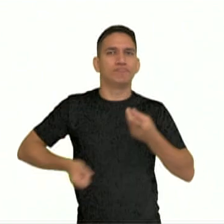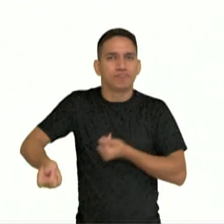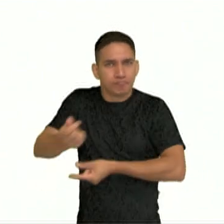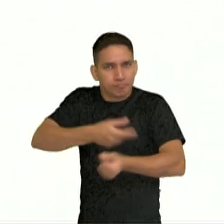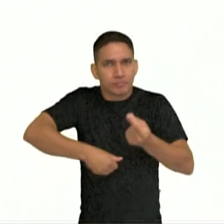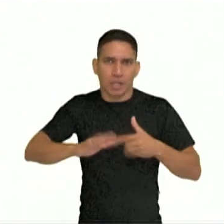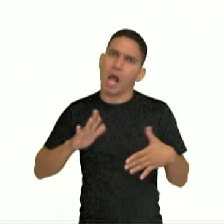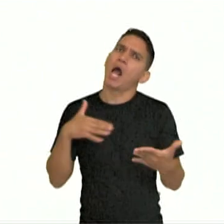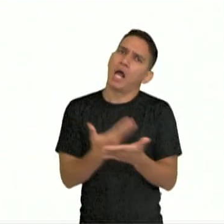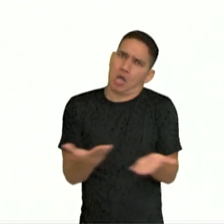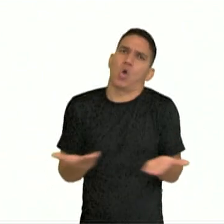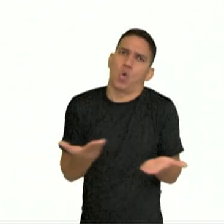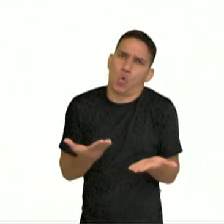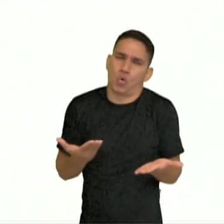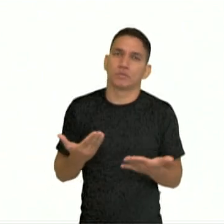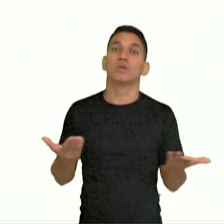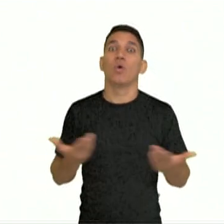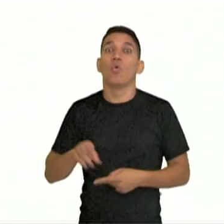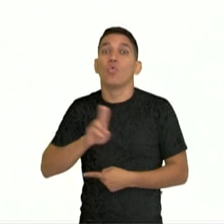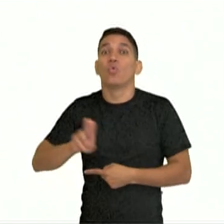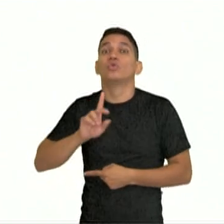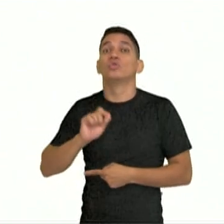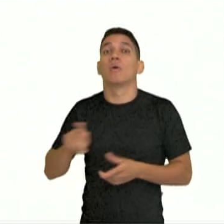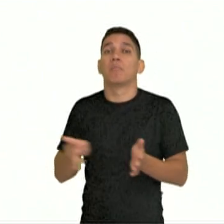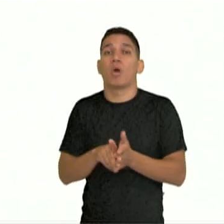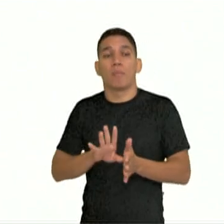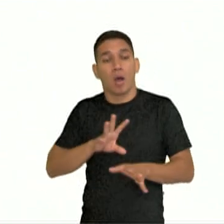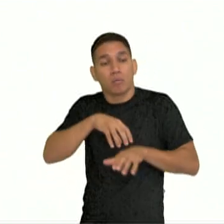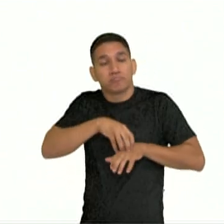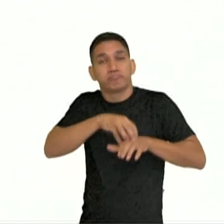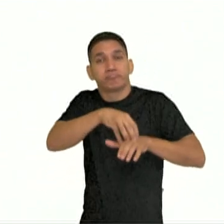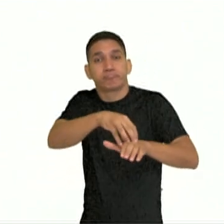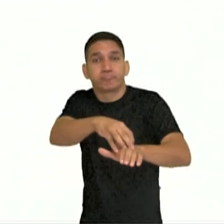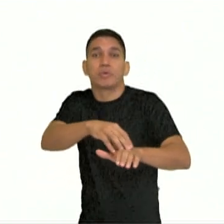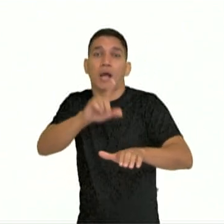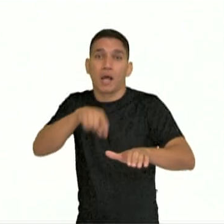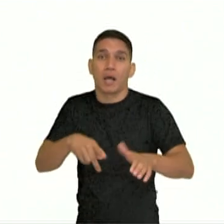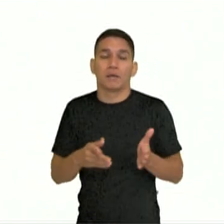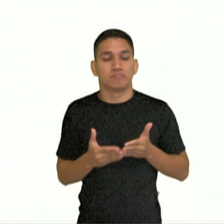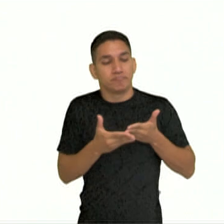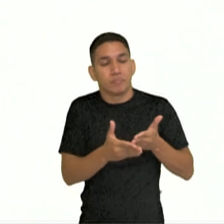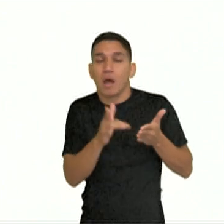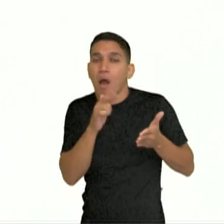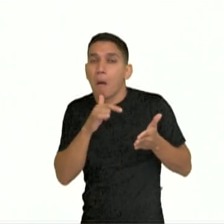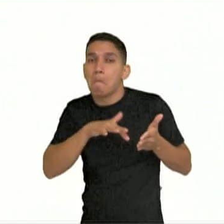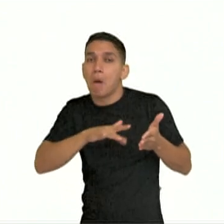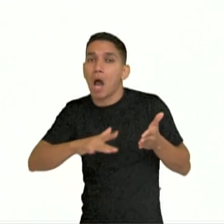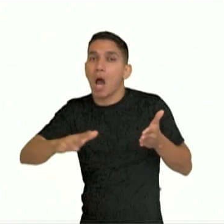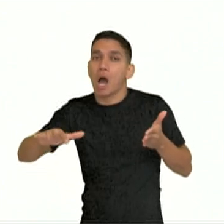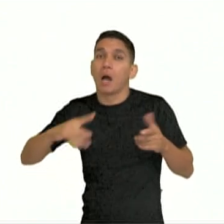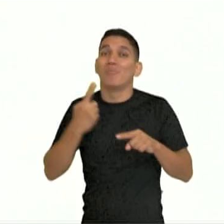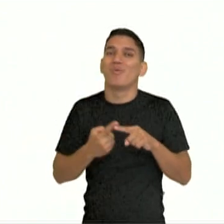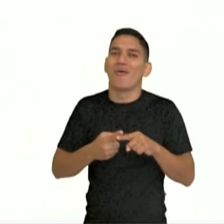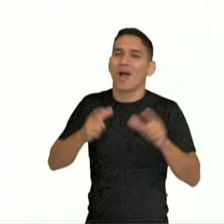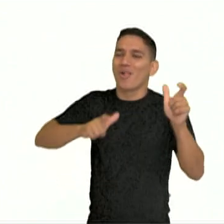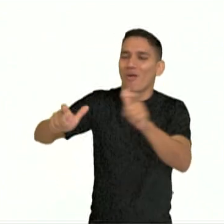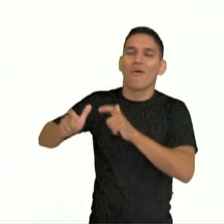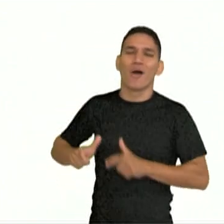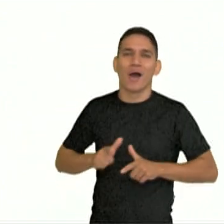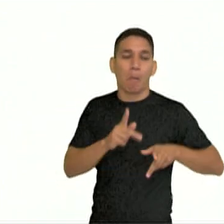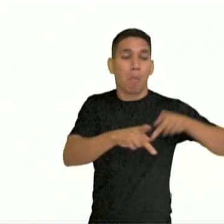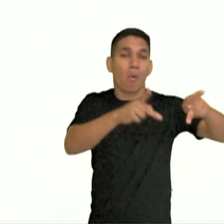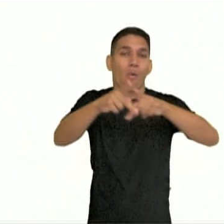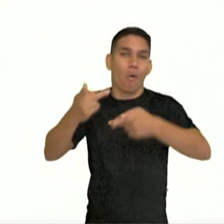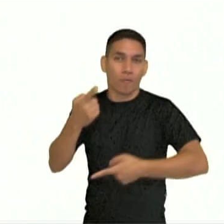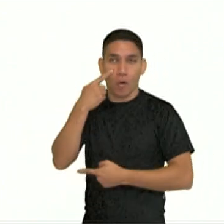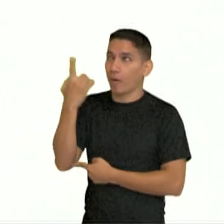hoje, a gente tem o transporte oceânico de cargas. Na época, o transporte era no mar Mediterrâneo por causa da localização desse povo. Nós